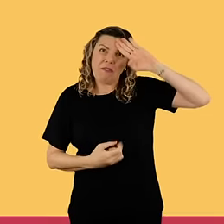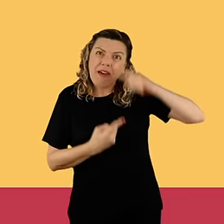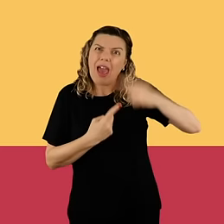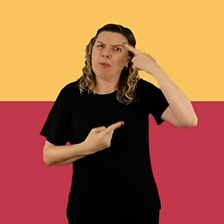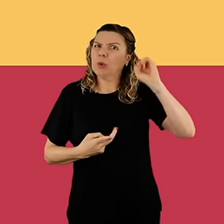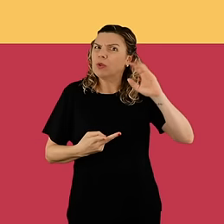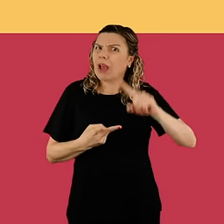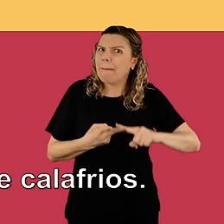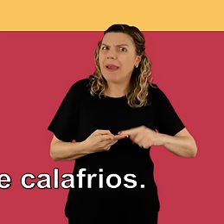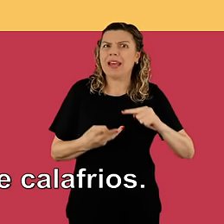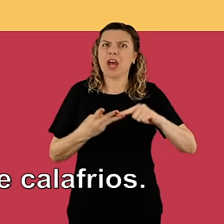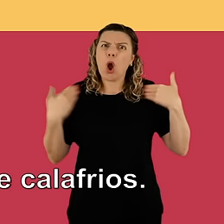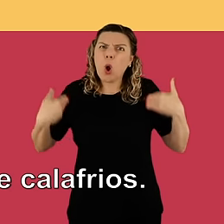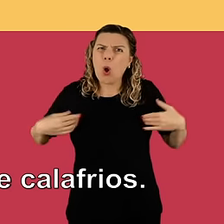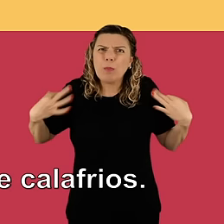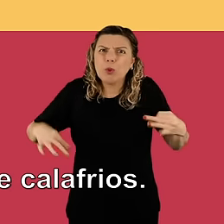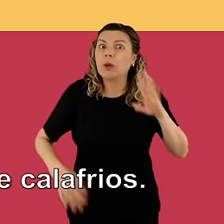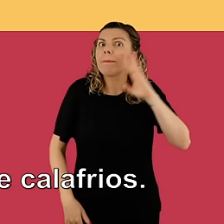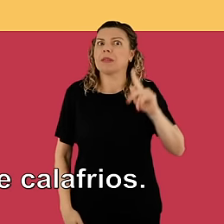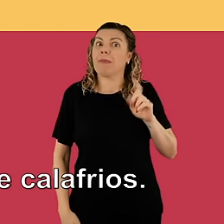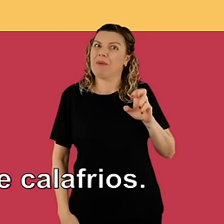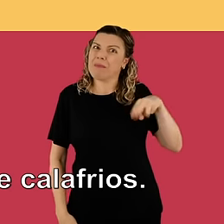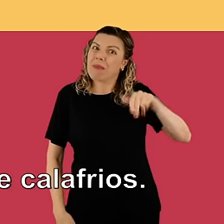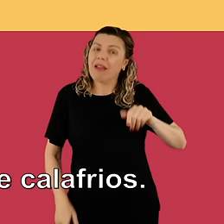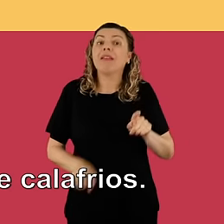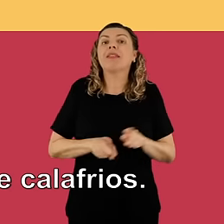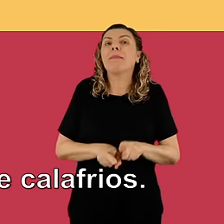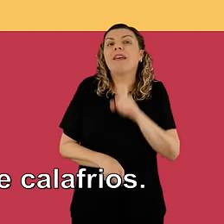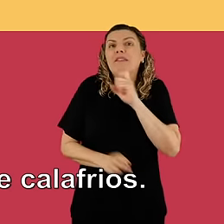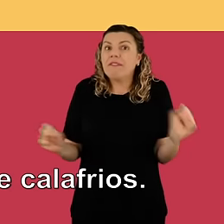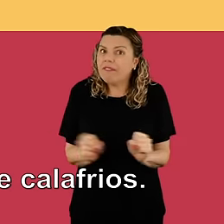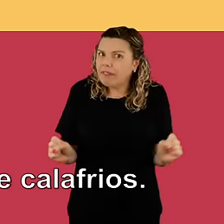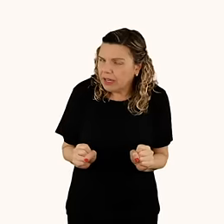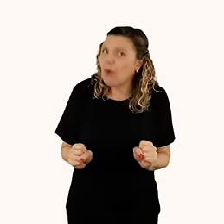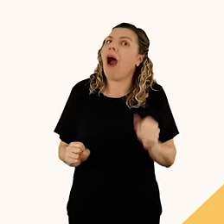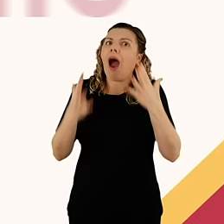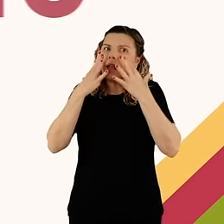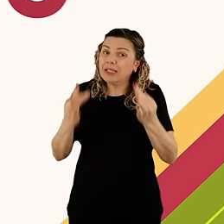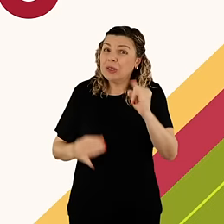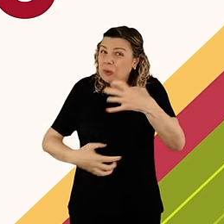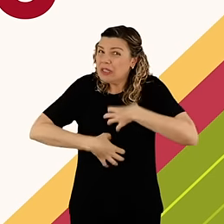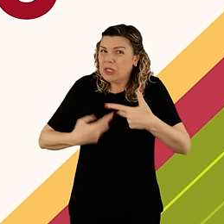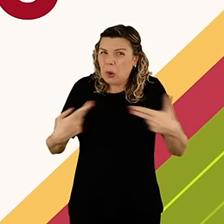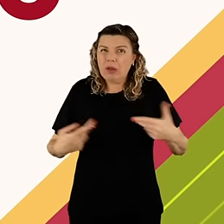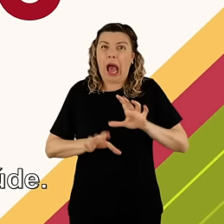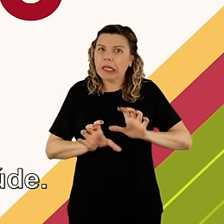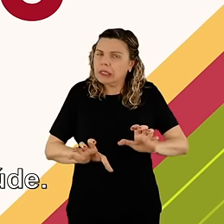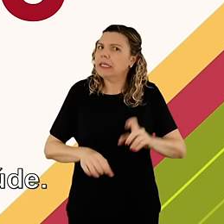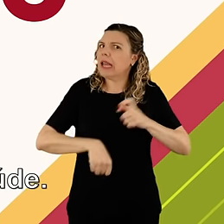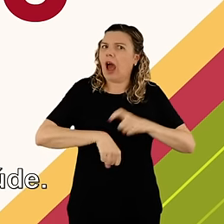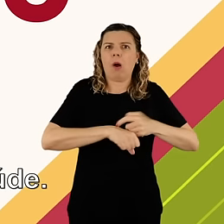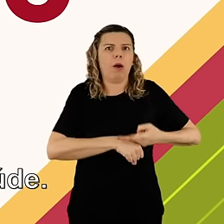alta, dor de cabeça, dores musculares, especialmente nas panturrilhas e calafrios. Se sentir algum sintoma,